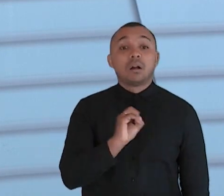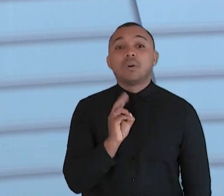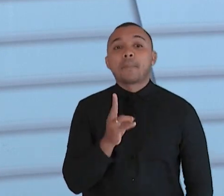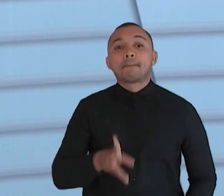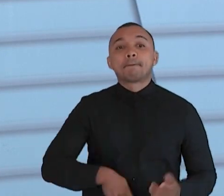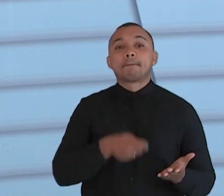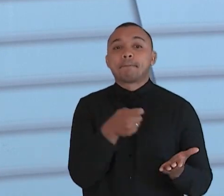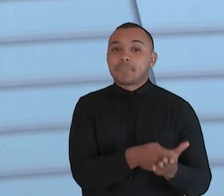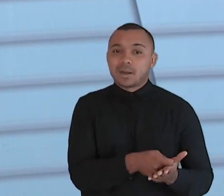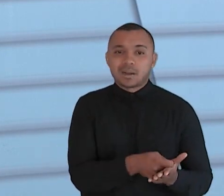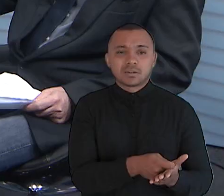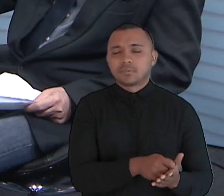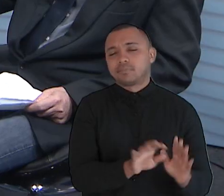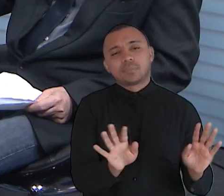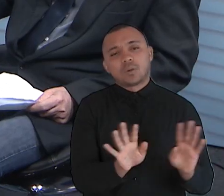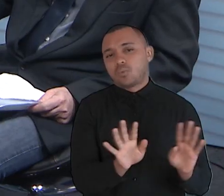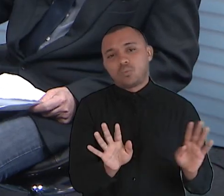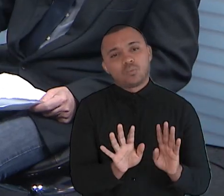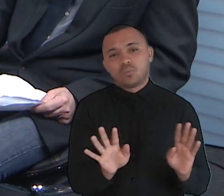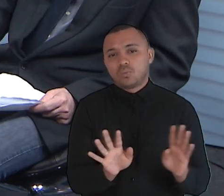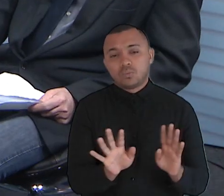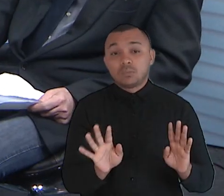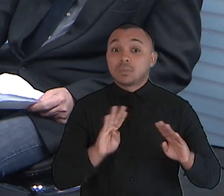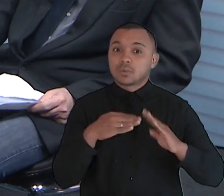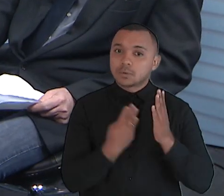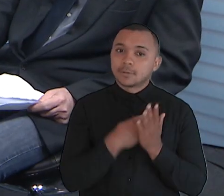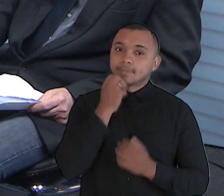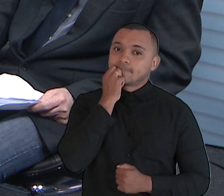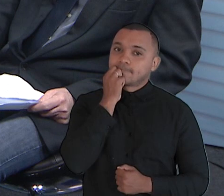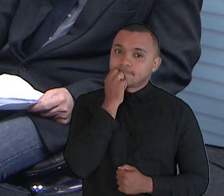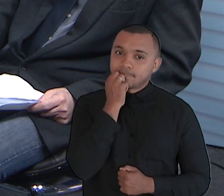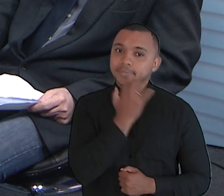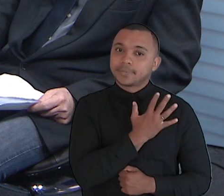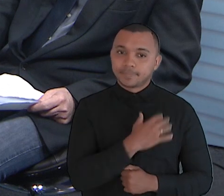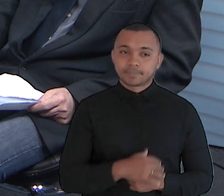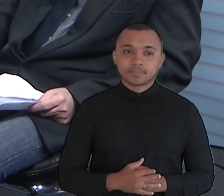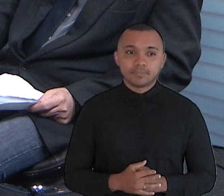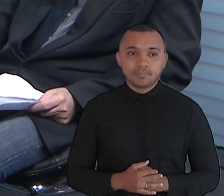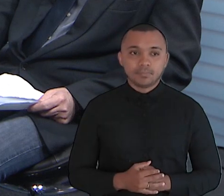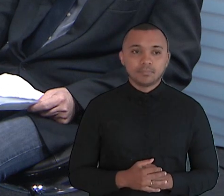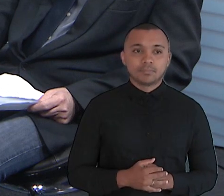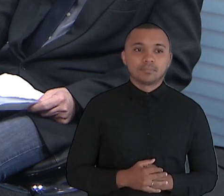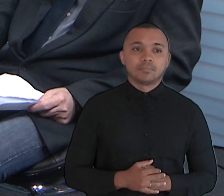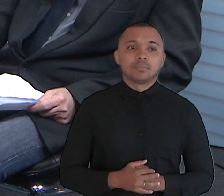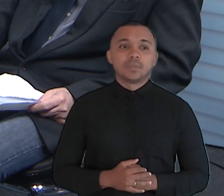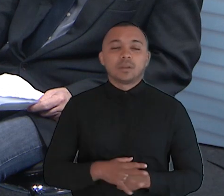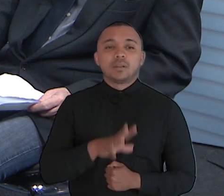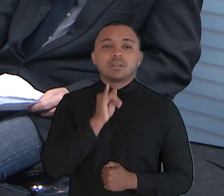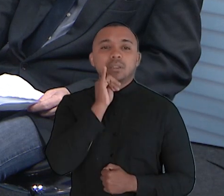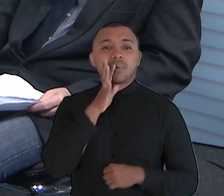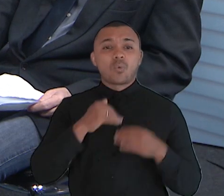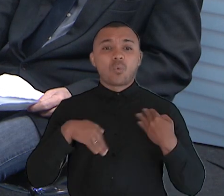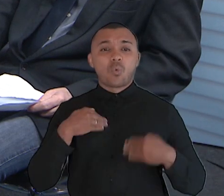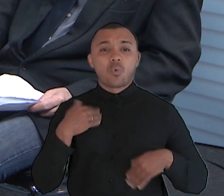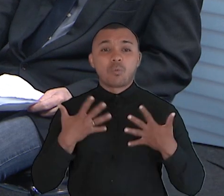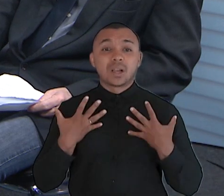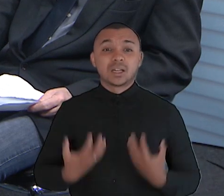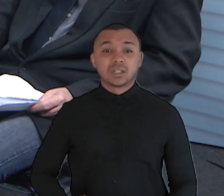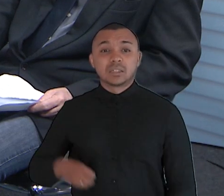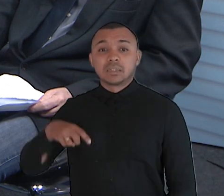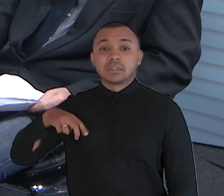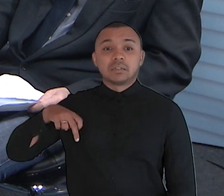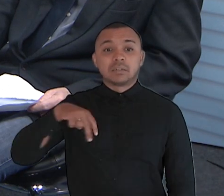escolas boas, porque melhorou muito isso. Até porque não precisa nem ir a pé e nem pegar o ônibus.